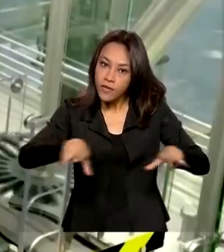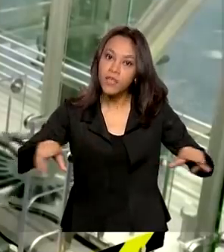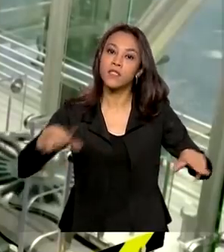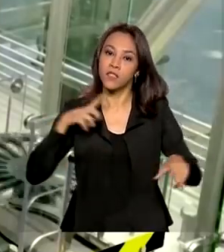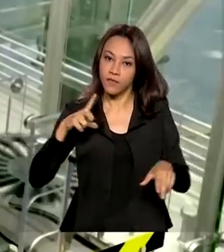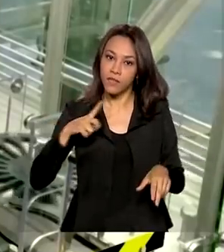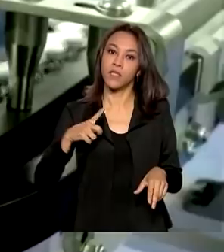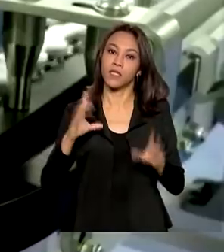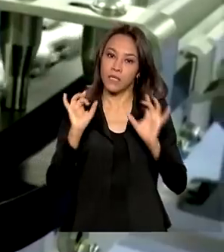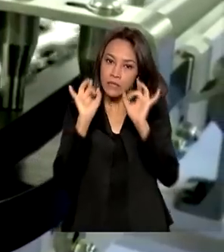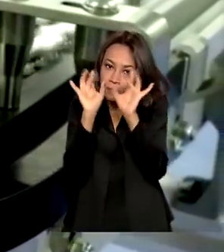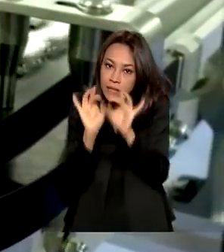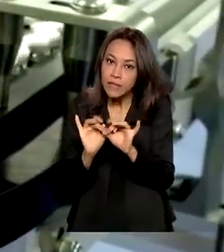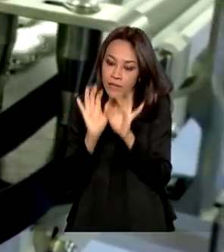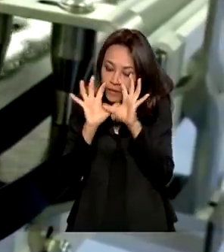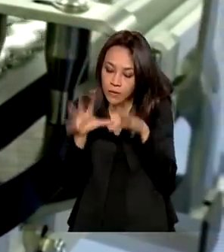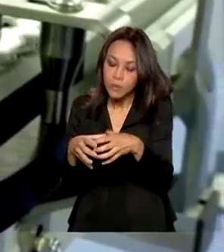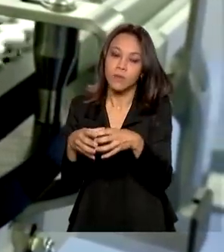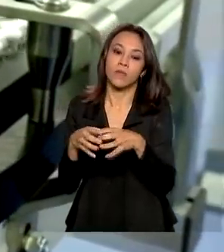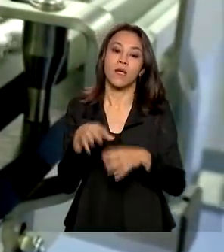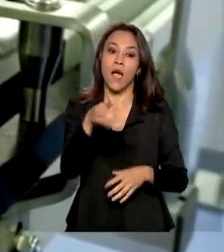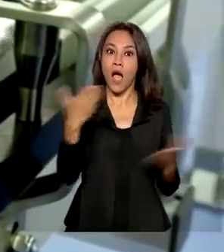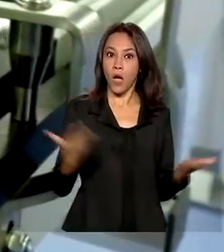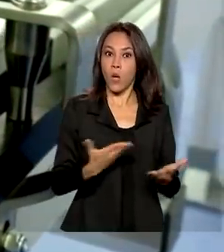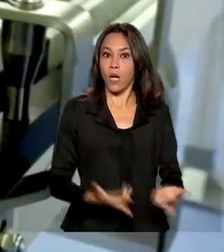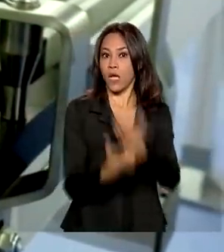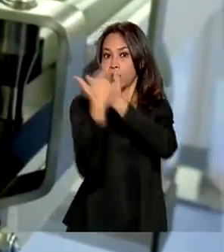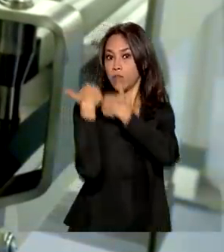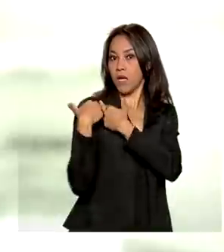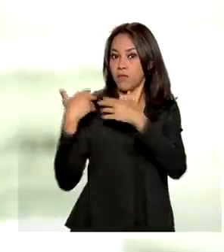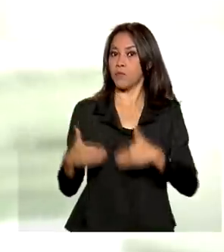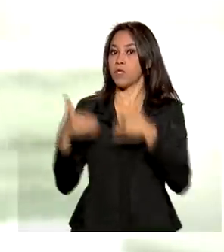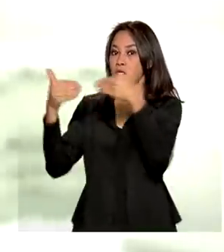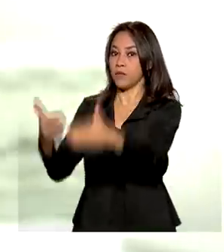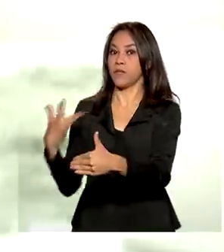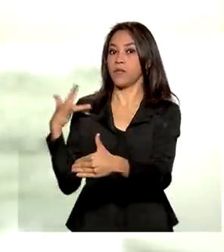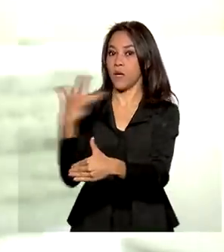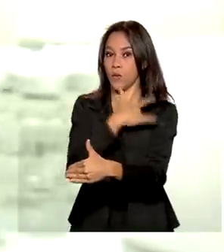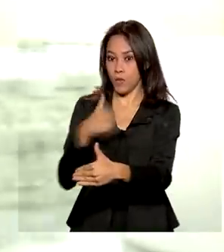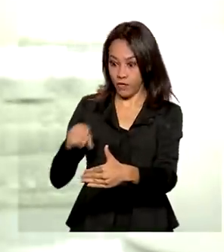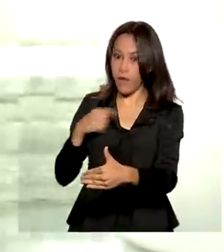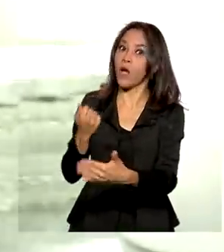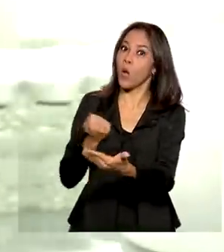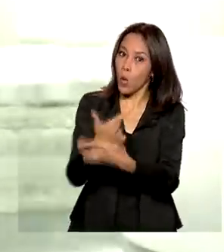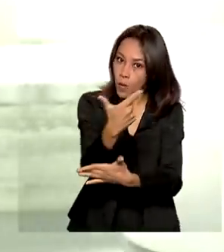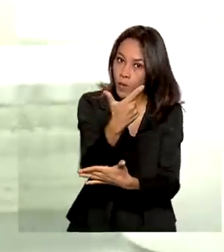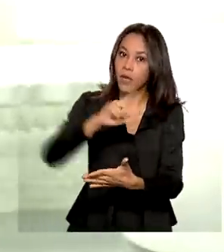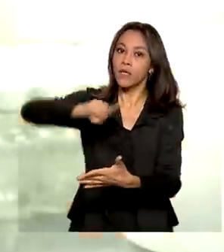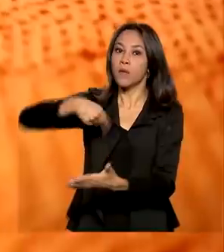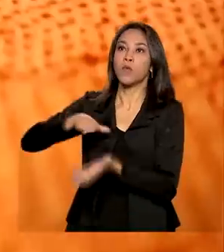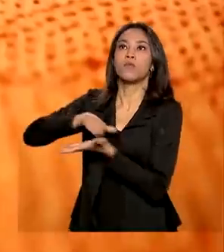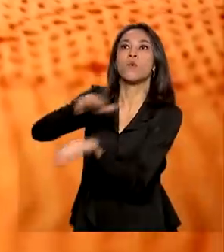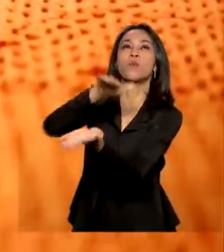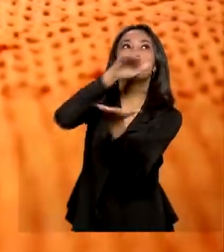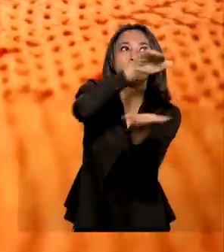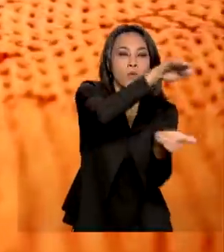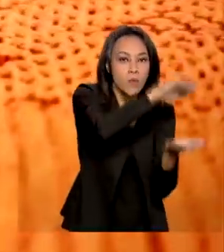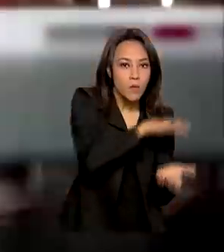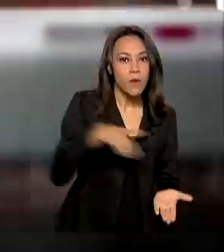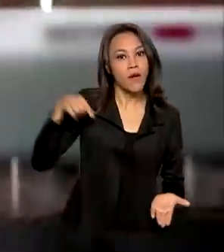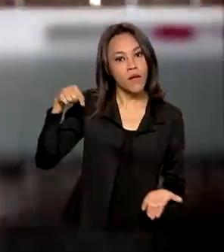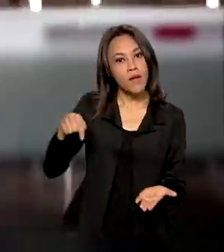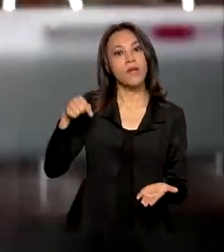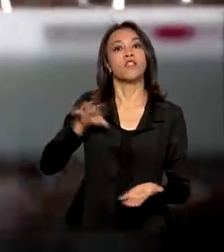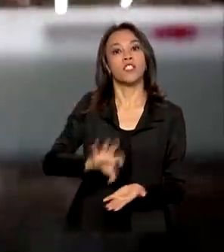decisão agora cabe ao Ministério da Saúde, responsável pela compra e distribuição das doses para